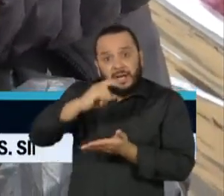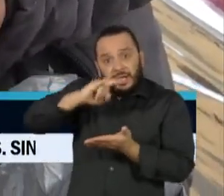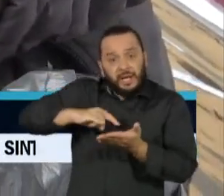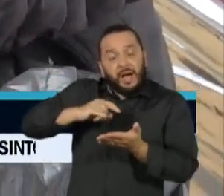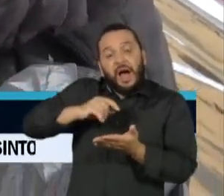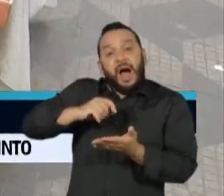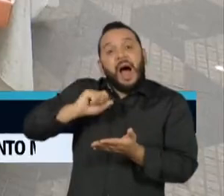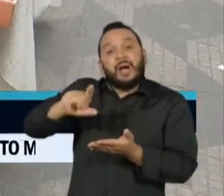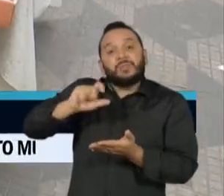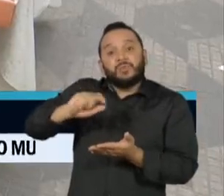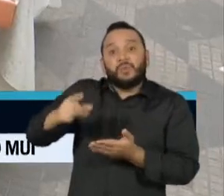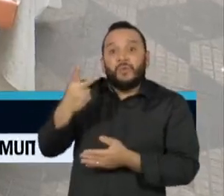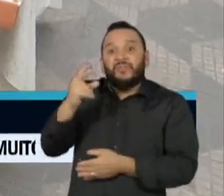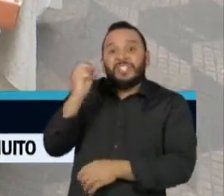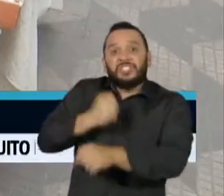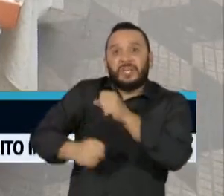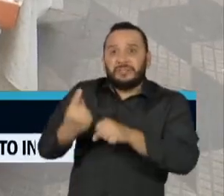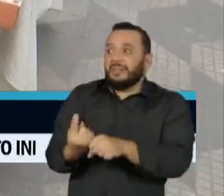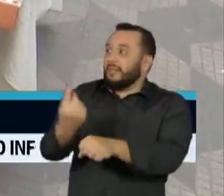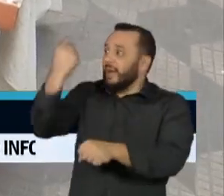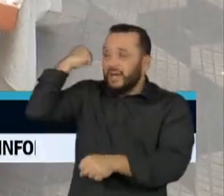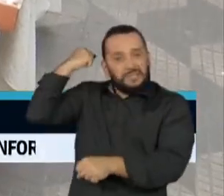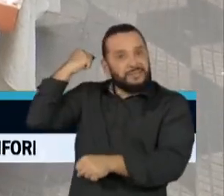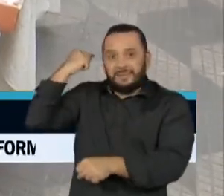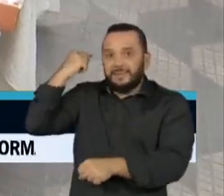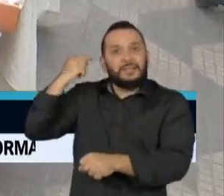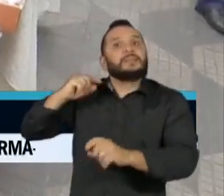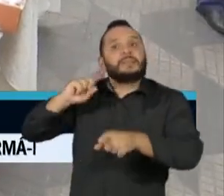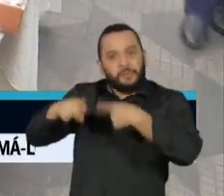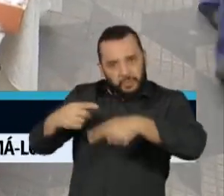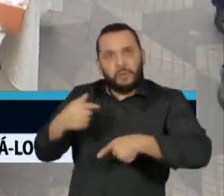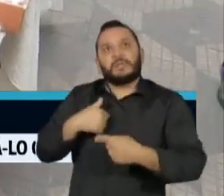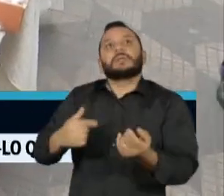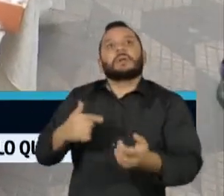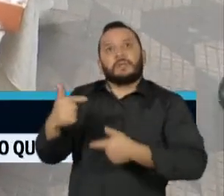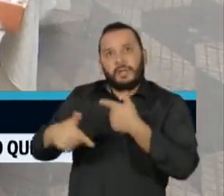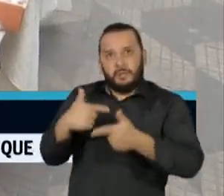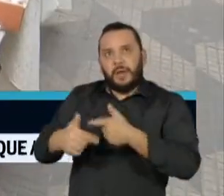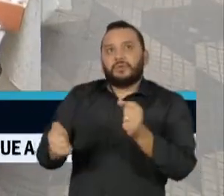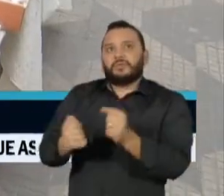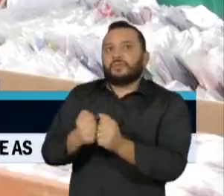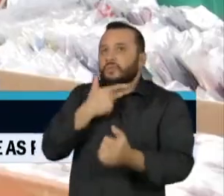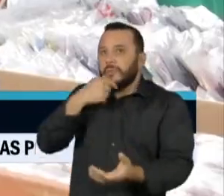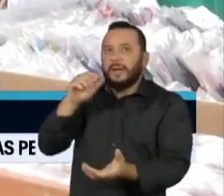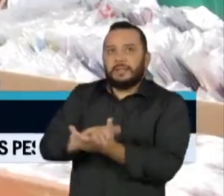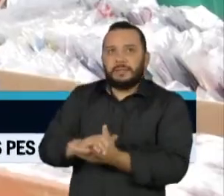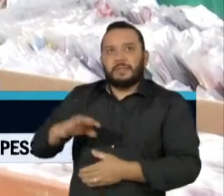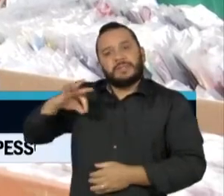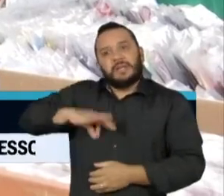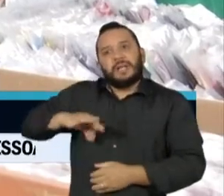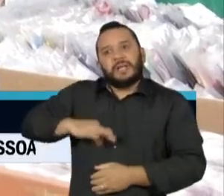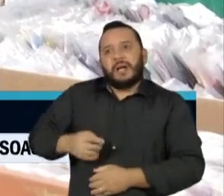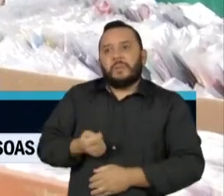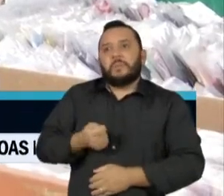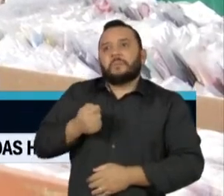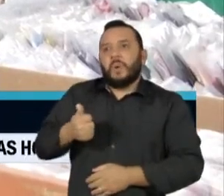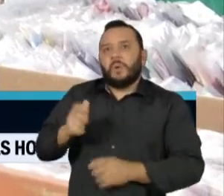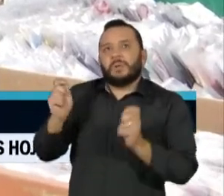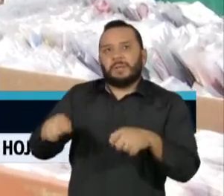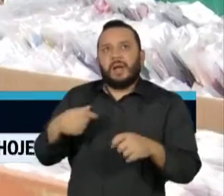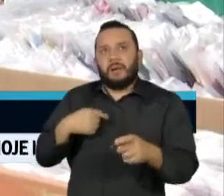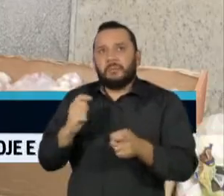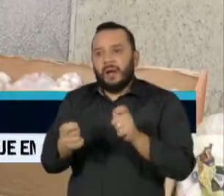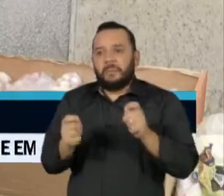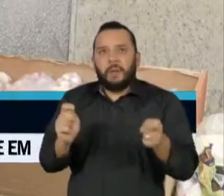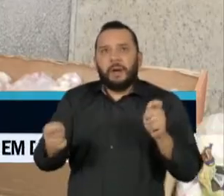desde então trabalha no comércio informal ao lado do marido. A renda do casal é pouca, o suficiente só para as despesas